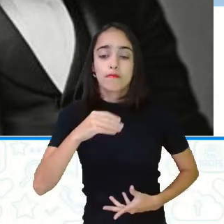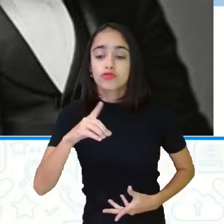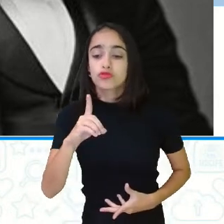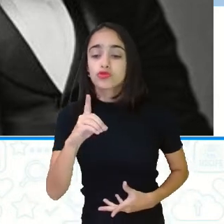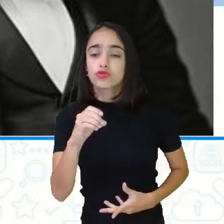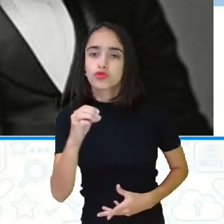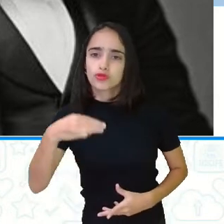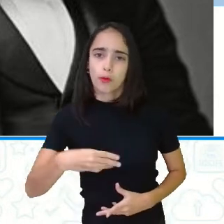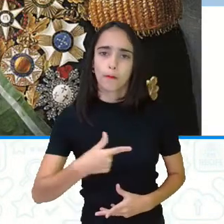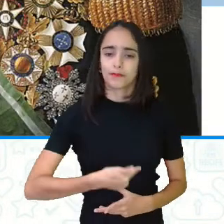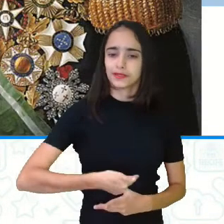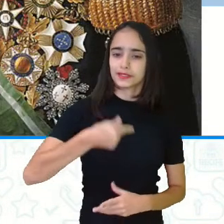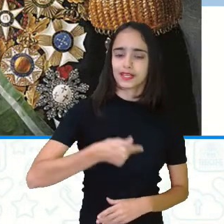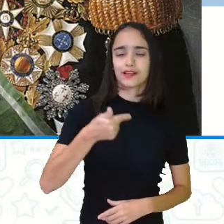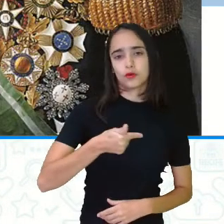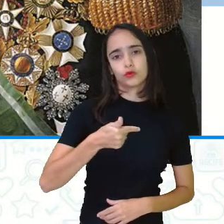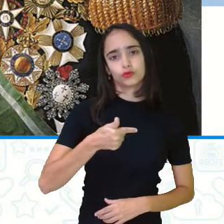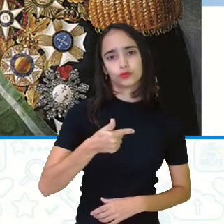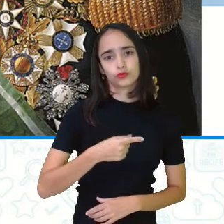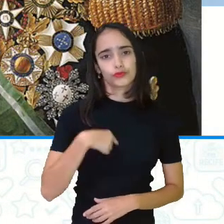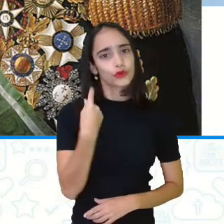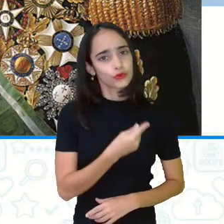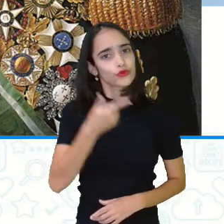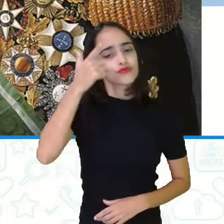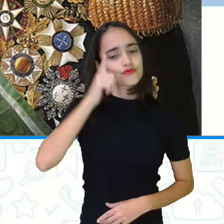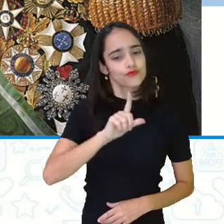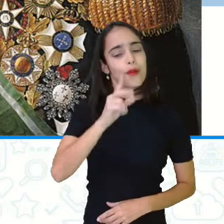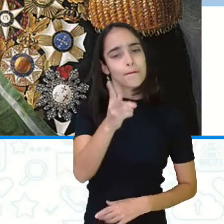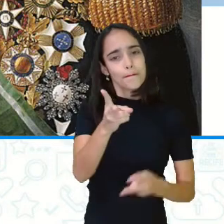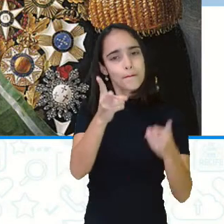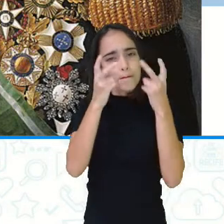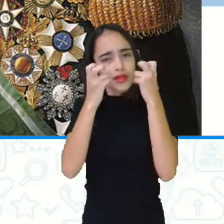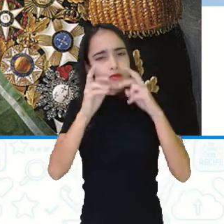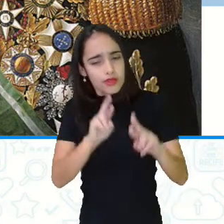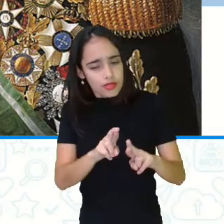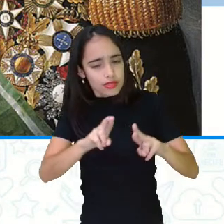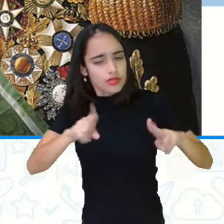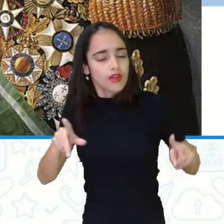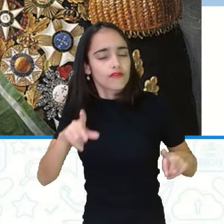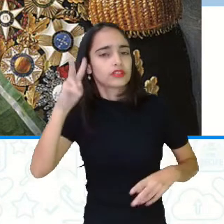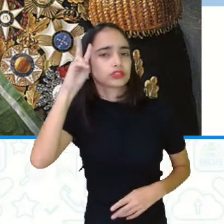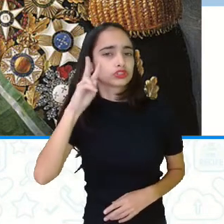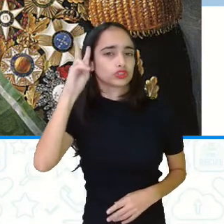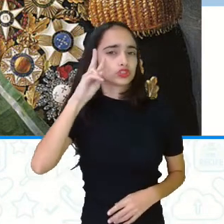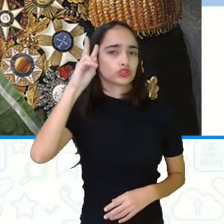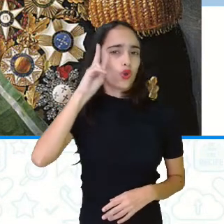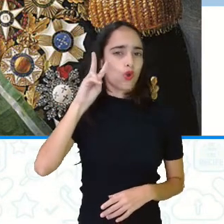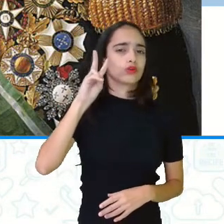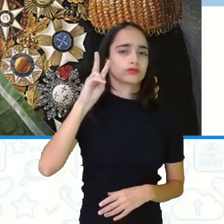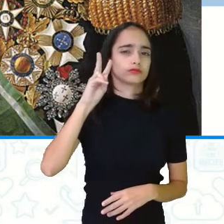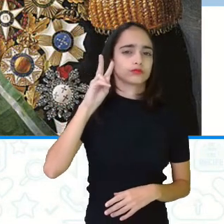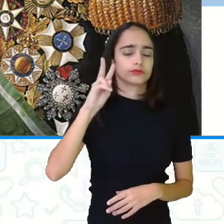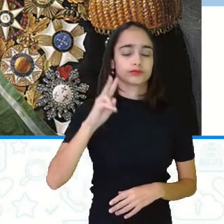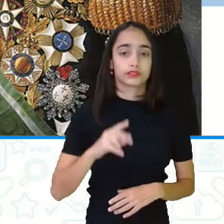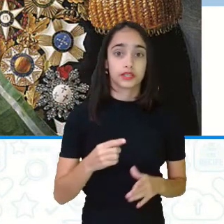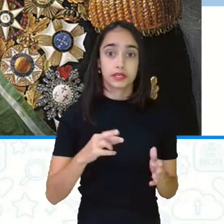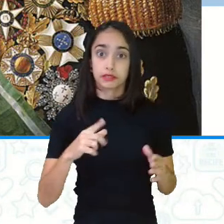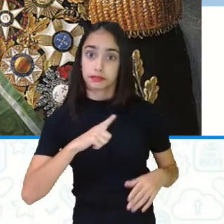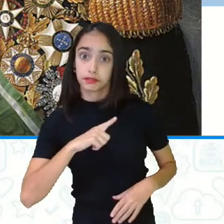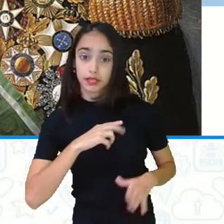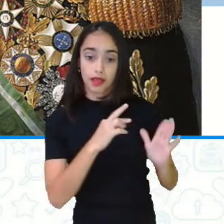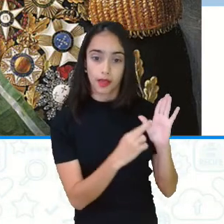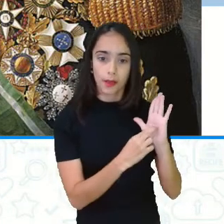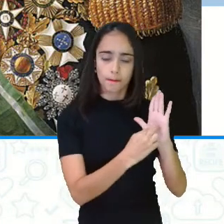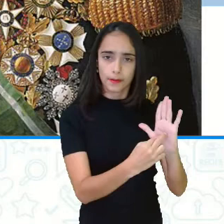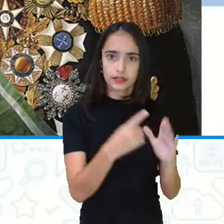imperador do Brasil. Aqui a gente já tá vendo uma diferença histórica grande, que aqui ó, a representação de Dom Pedro